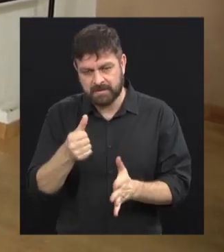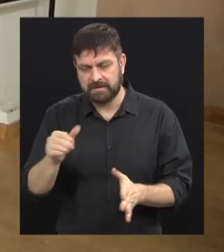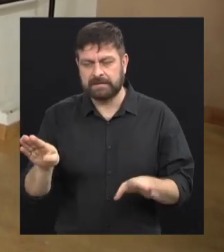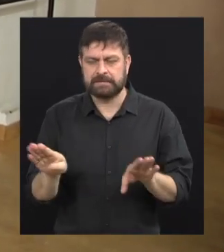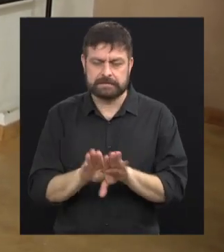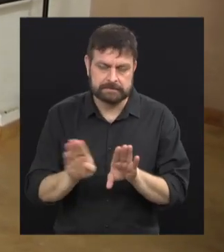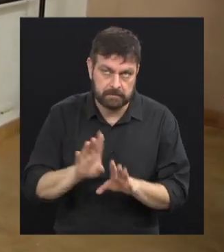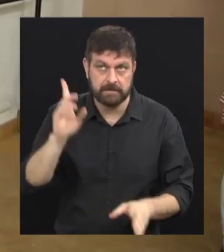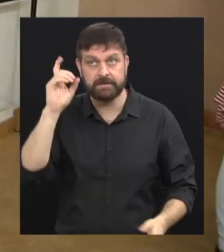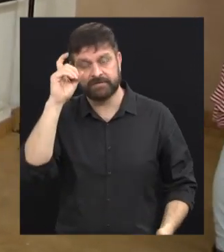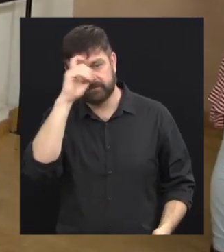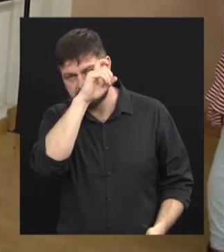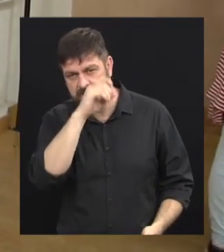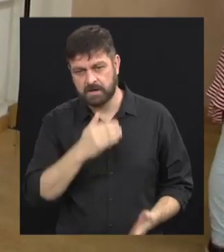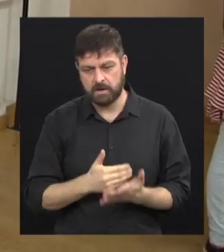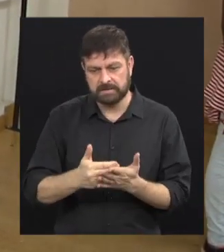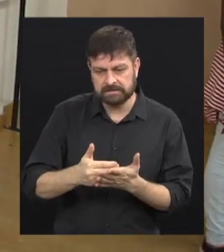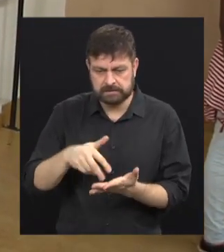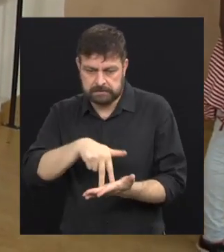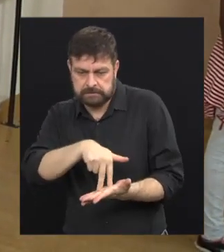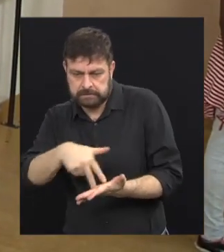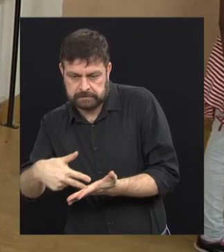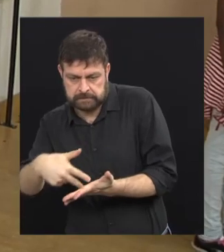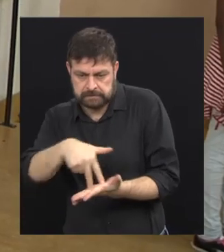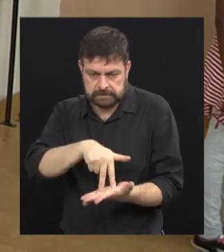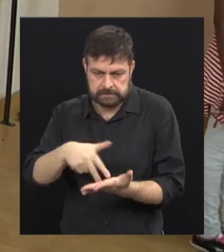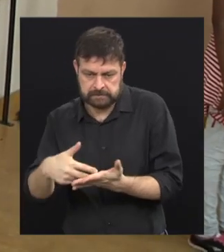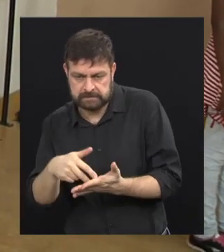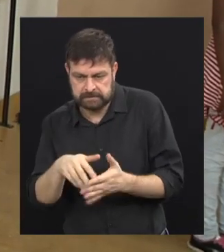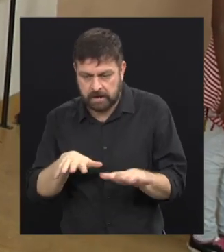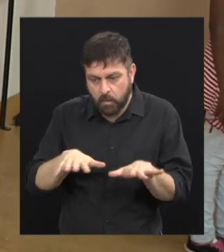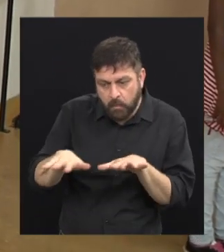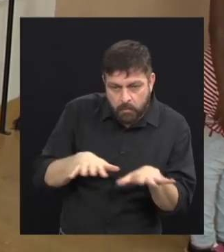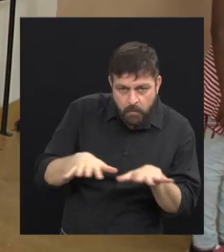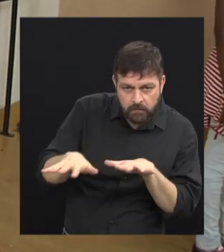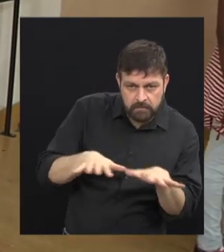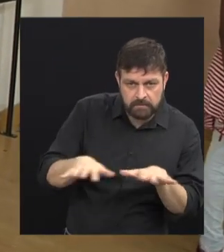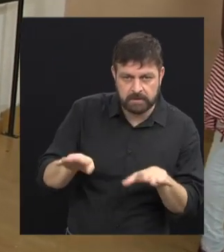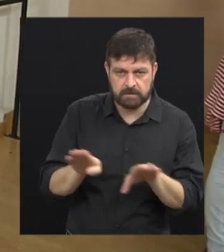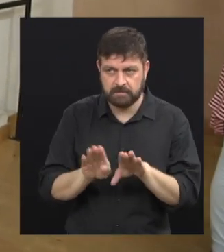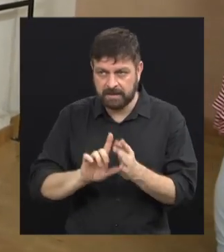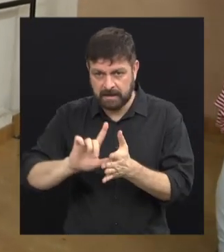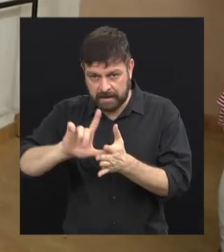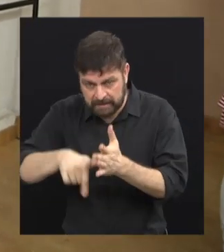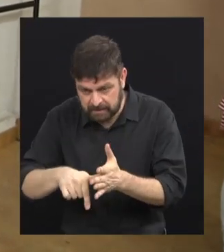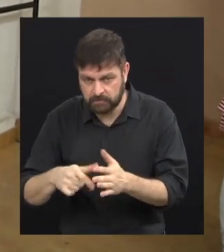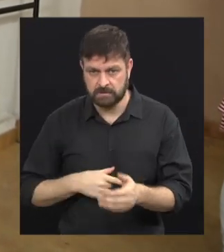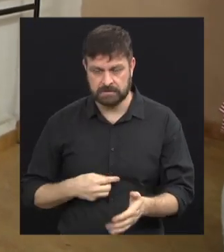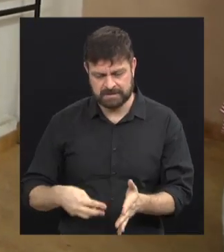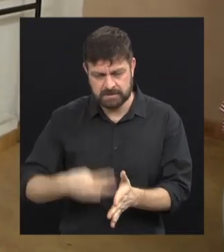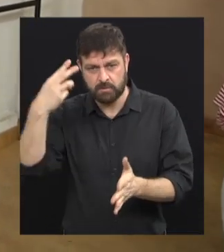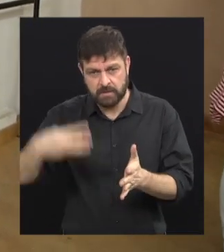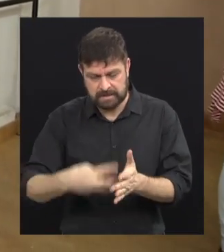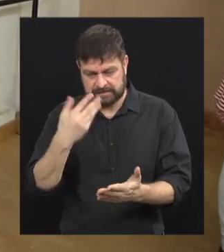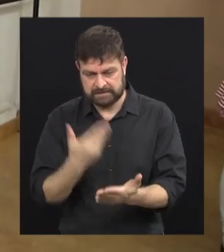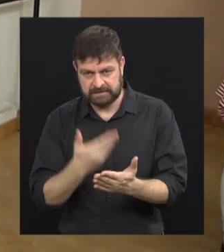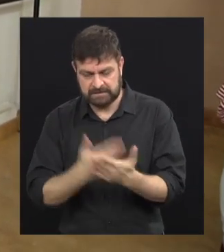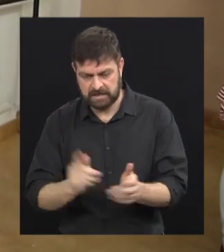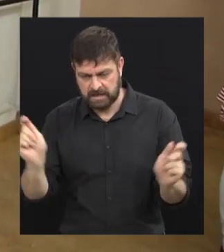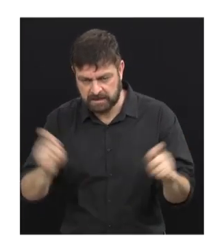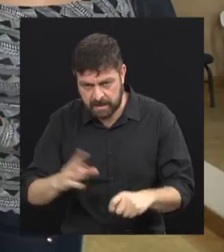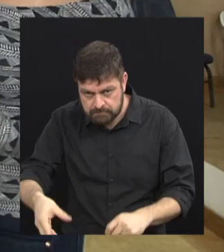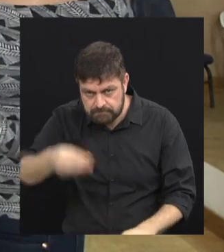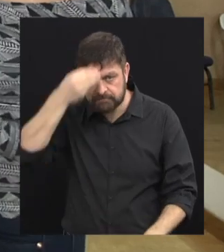tem a dificuldade, que é a questão do equilíbrio, a coordenação. Mas depois, na segunda, terceira, já começa a ter esse